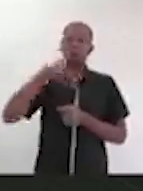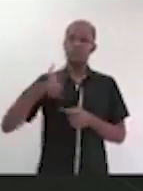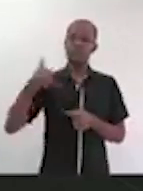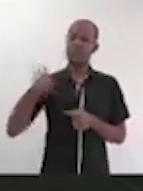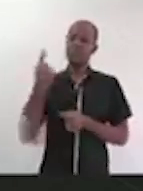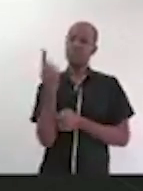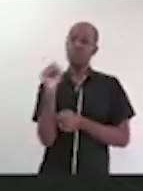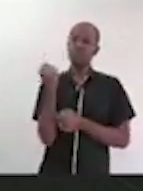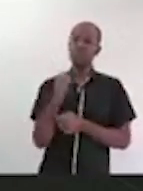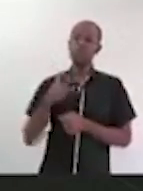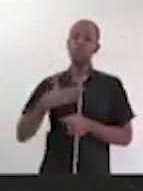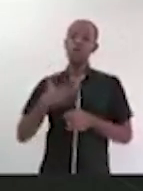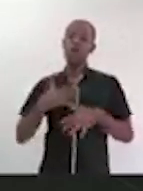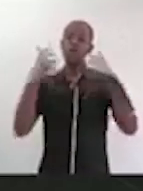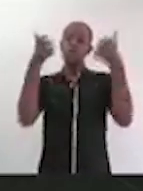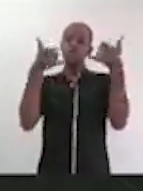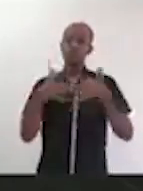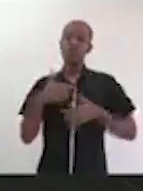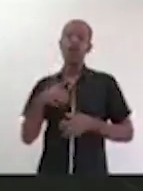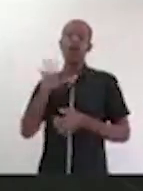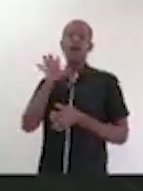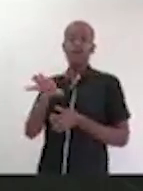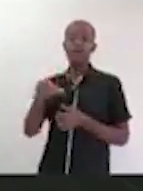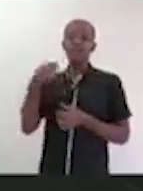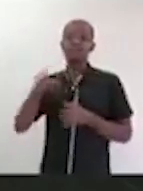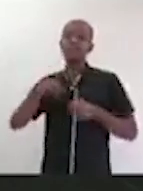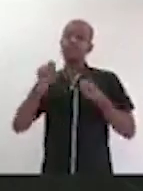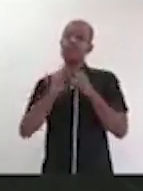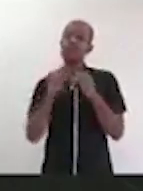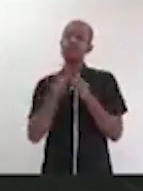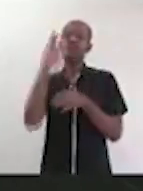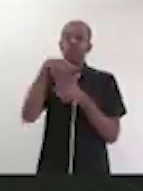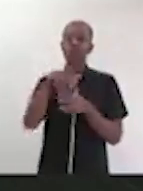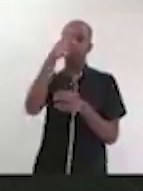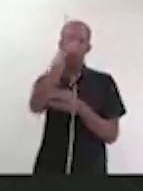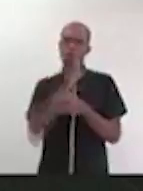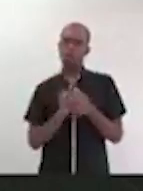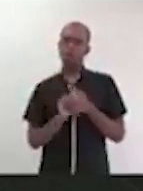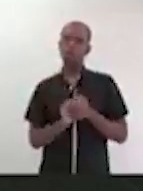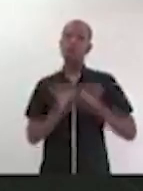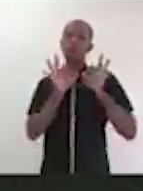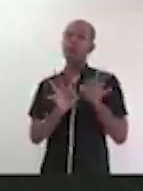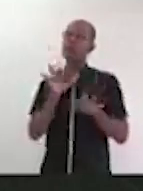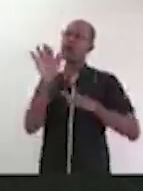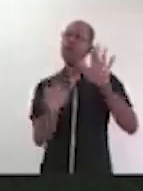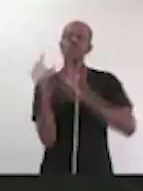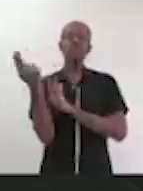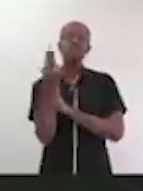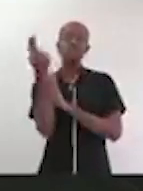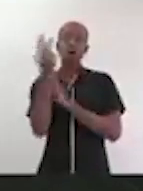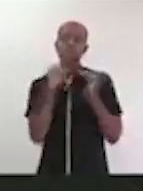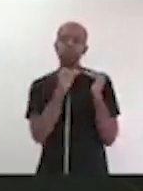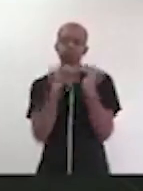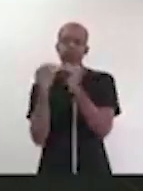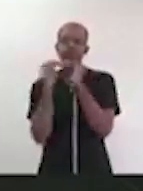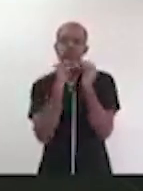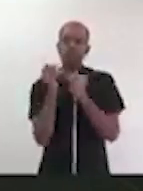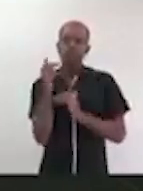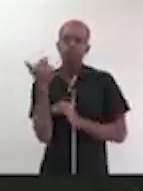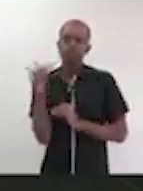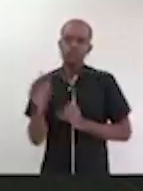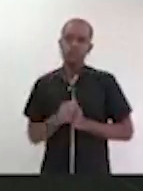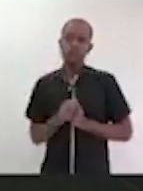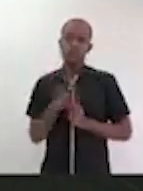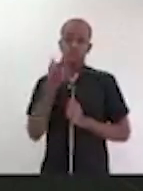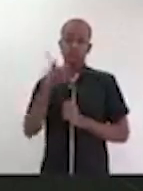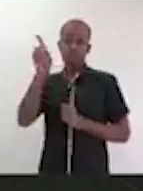para dizer que é isso que a gente precisa fazer um pouco mais no Brasil. De fato, às vezes não dá para criar consenso. Quando a gente fala sobre direitos